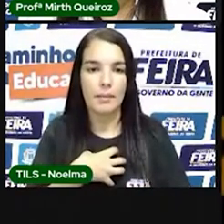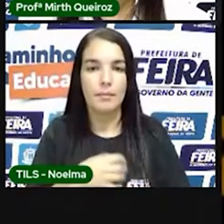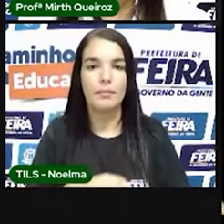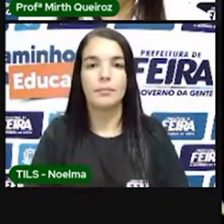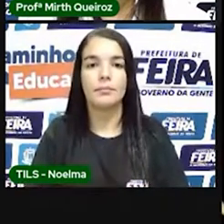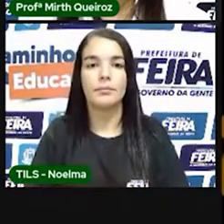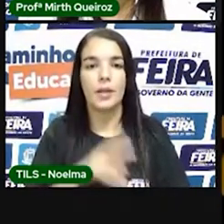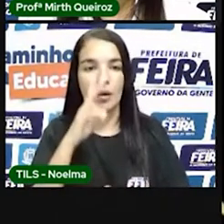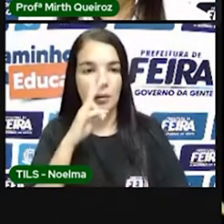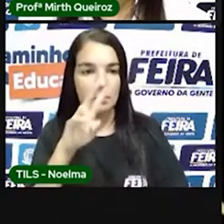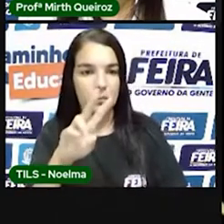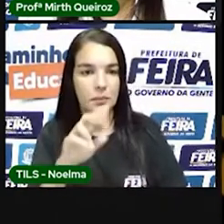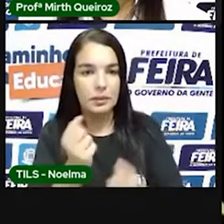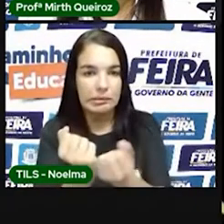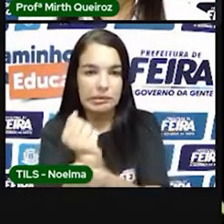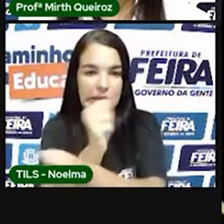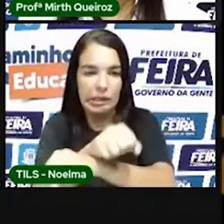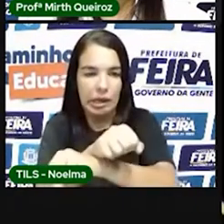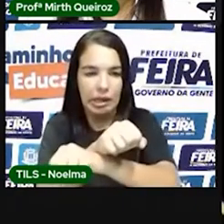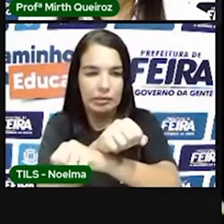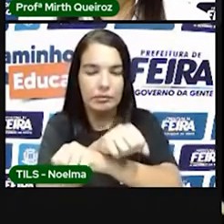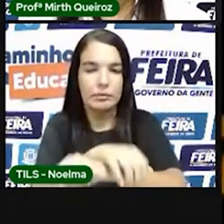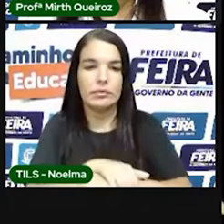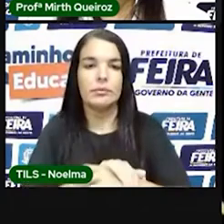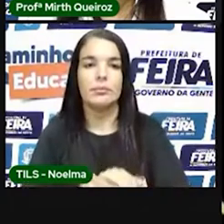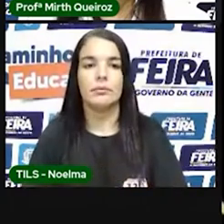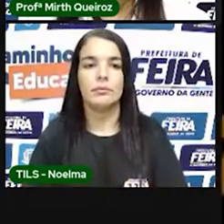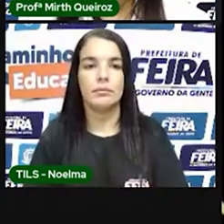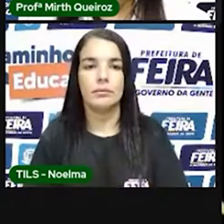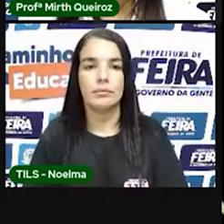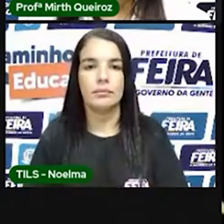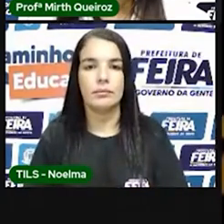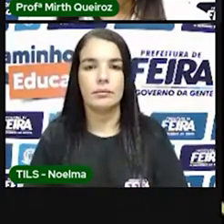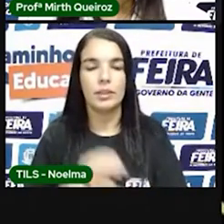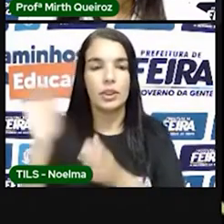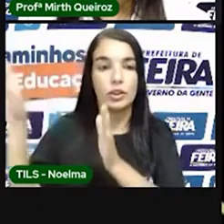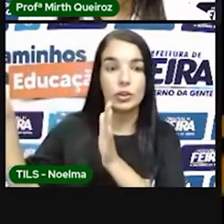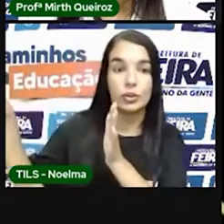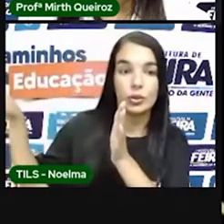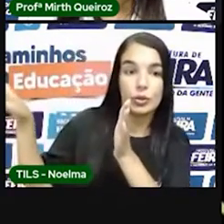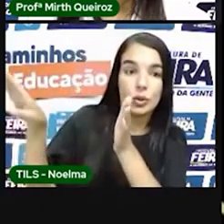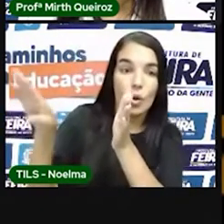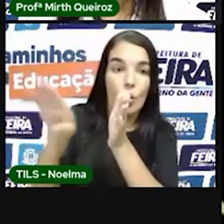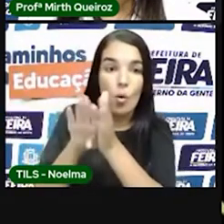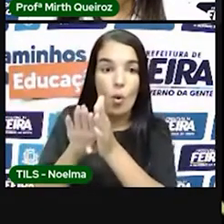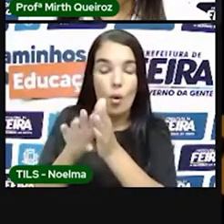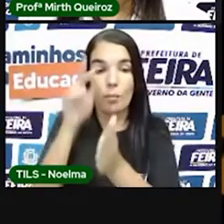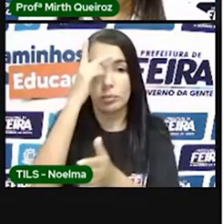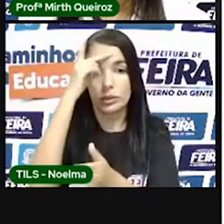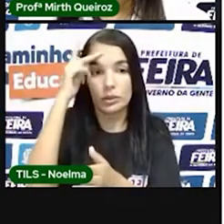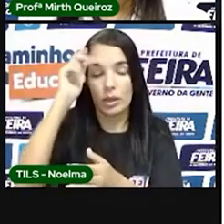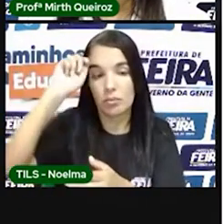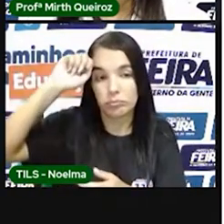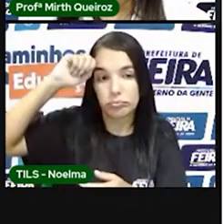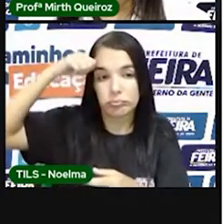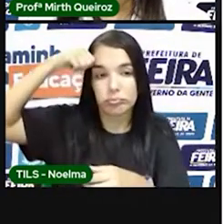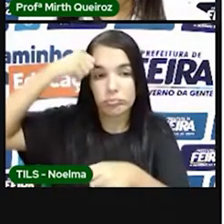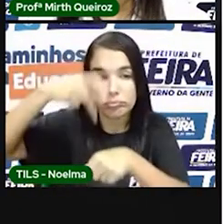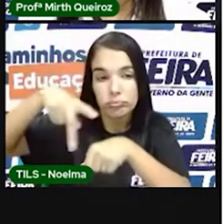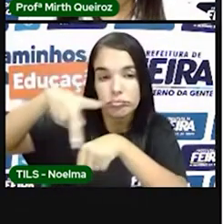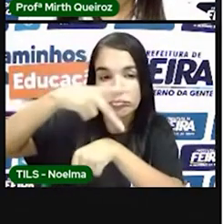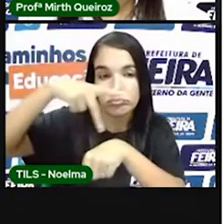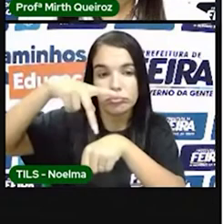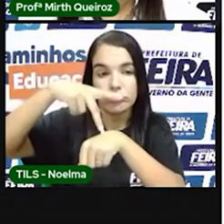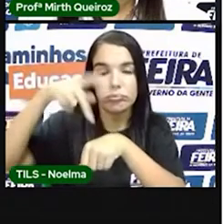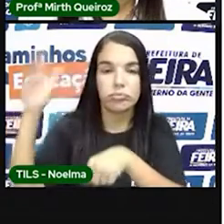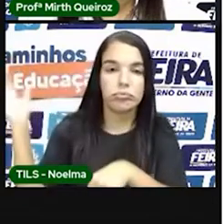africanos para trabalharem nos indígenas. A vinda de escravos africanos para o Brasil contribuiu para a miscigenação e para a formação de